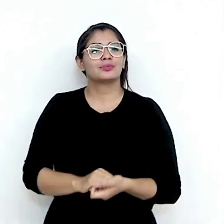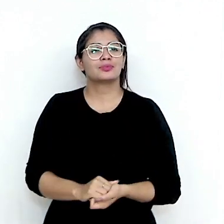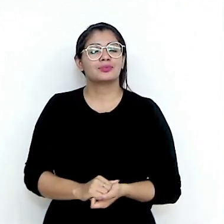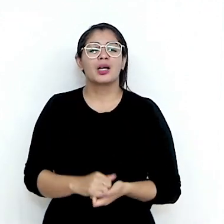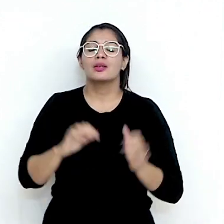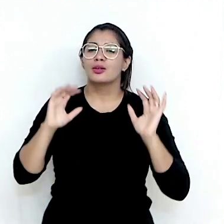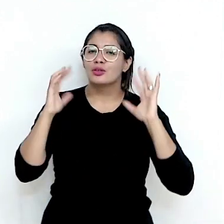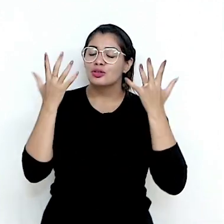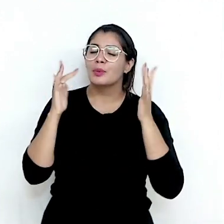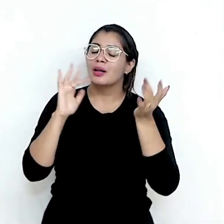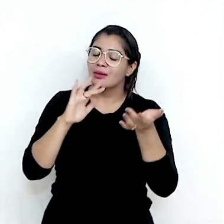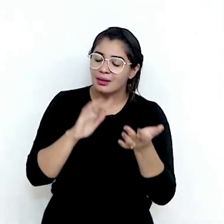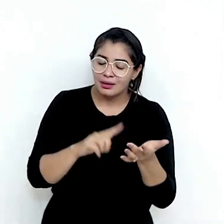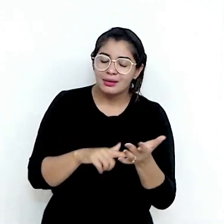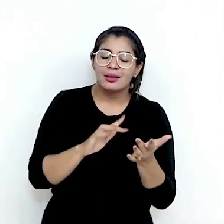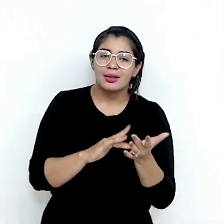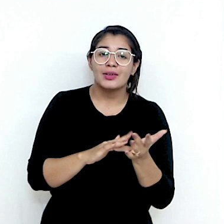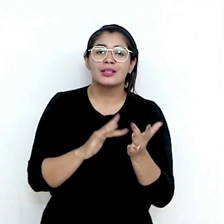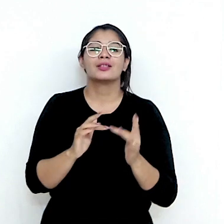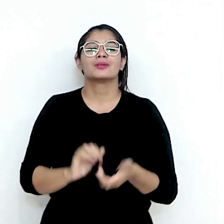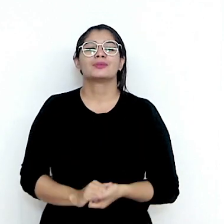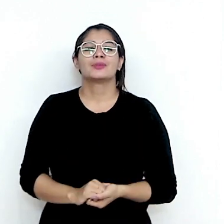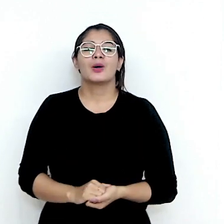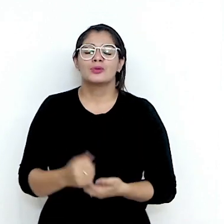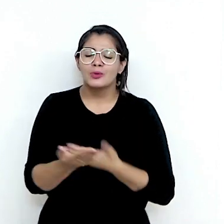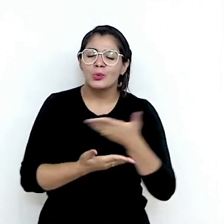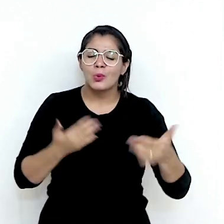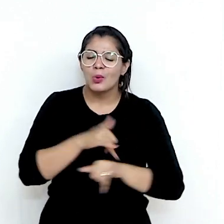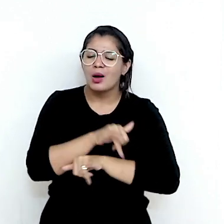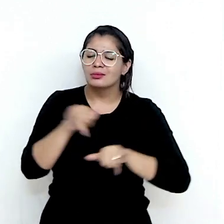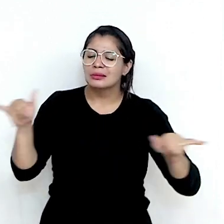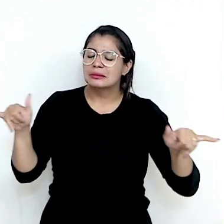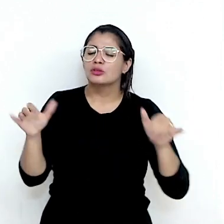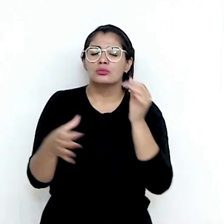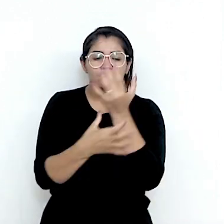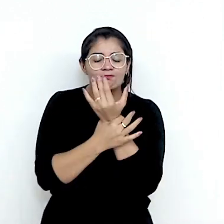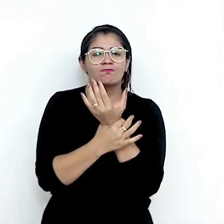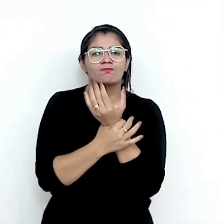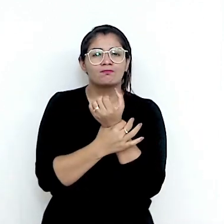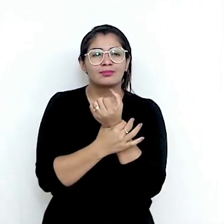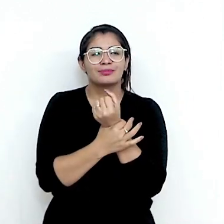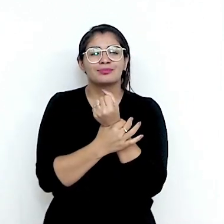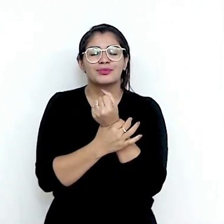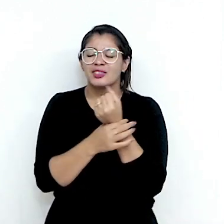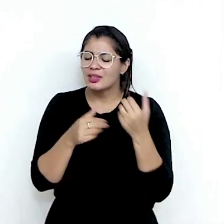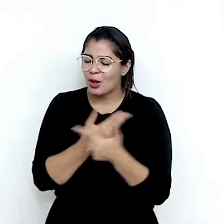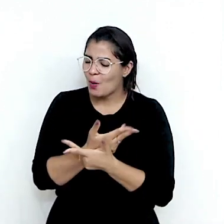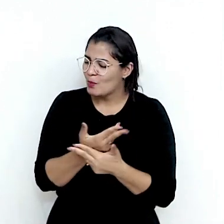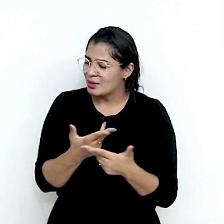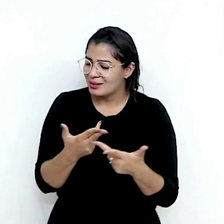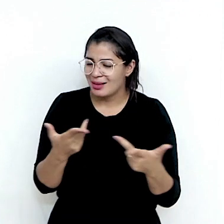esse acordo, conectividade, fluxo de dados, cibersegurança, enfim, temos uma série de